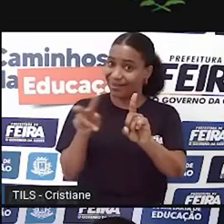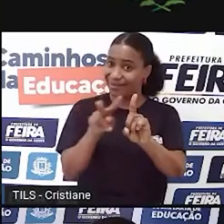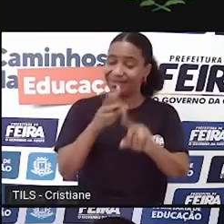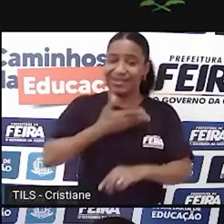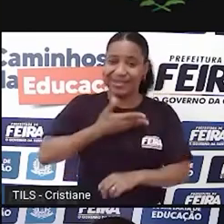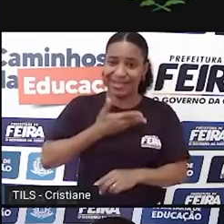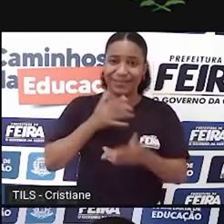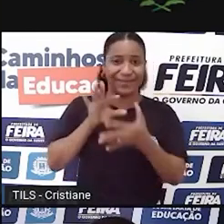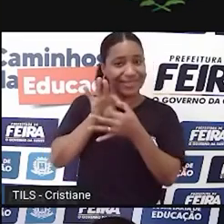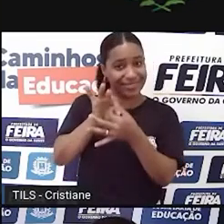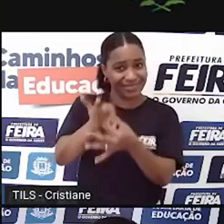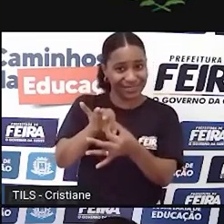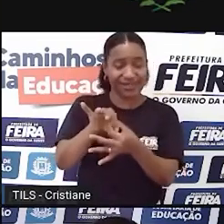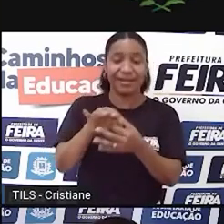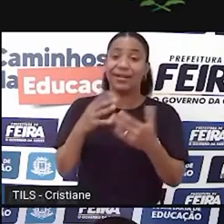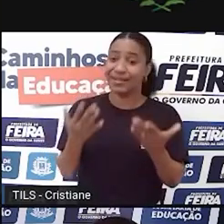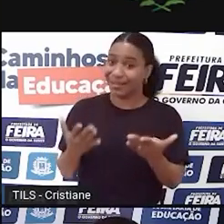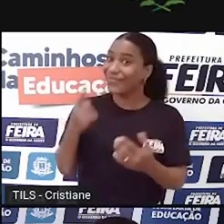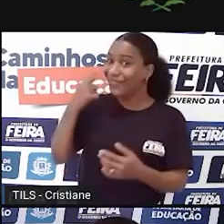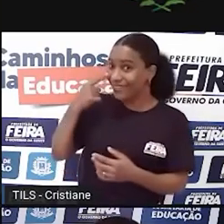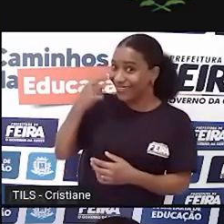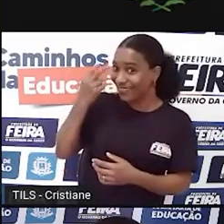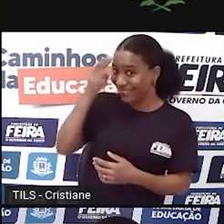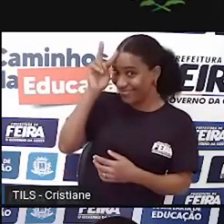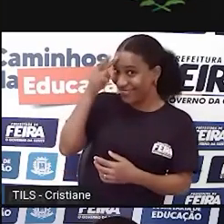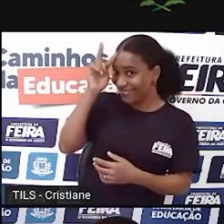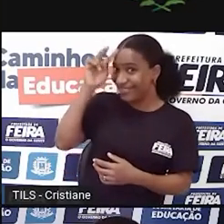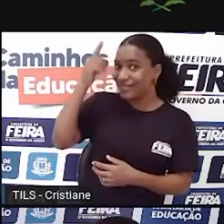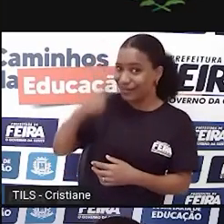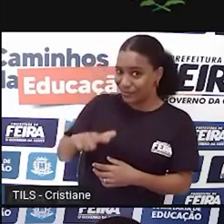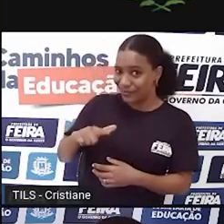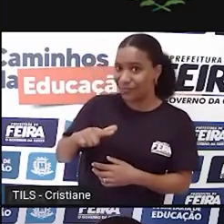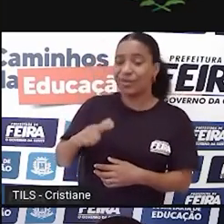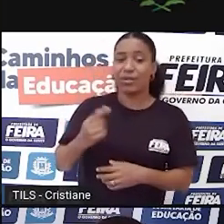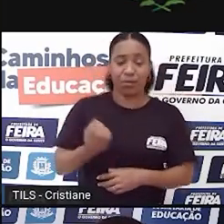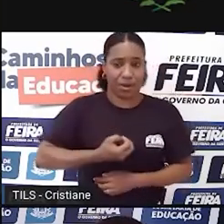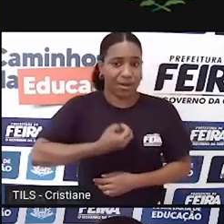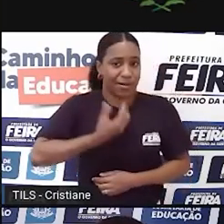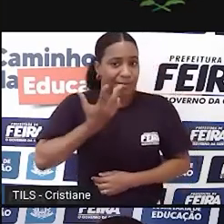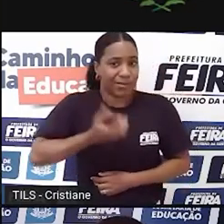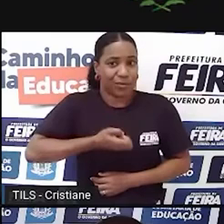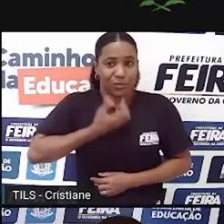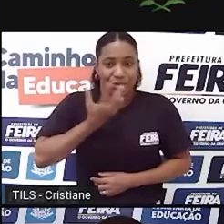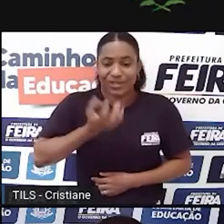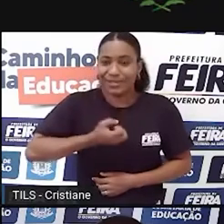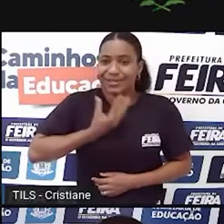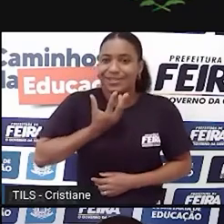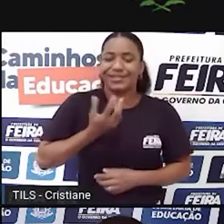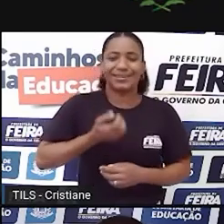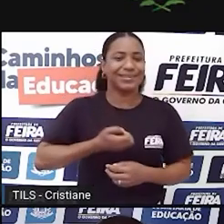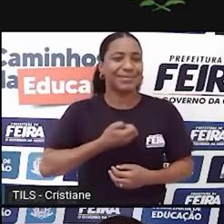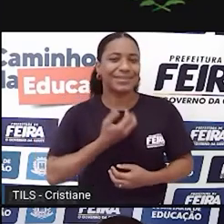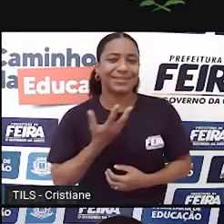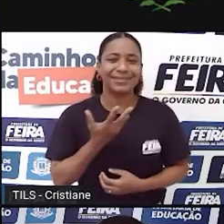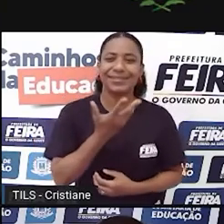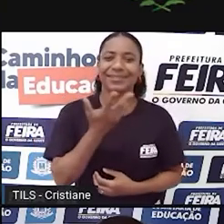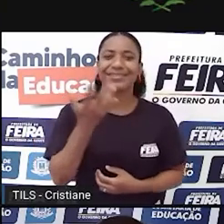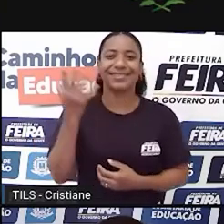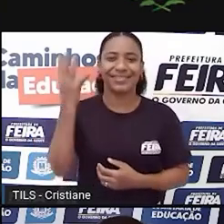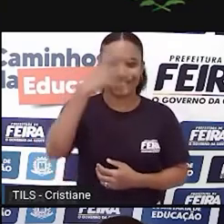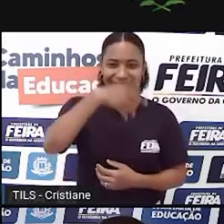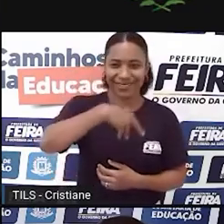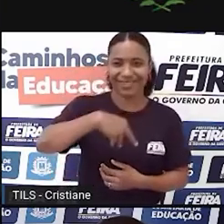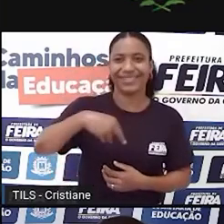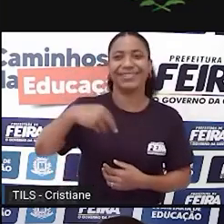pode trazer a informação crua e dura como ela é. A gente sempre, né? Traz um pouco ali de poesia para